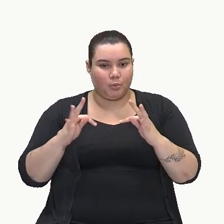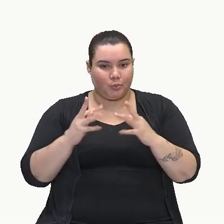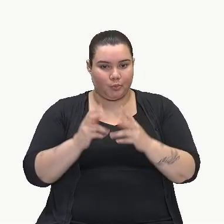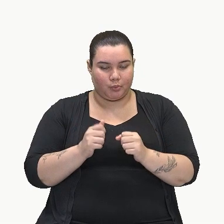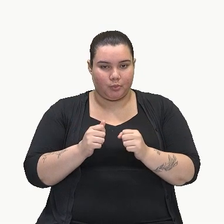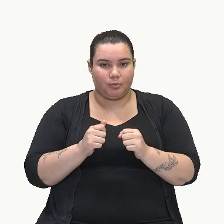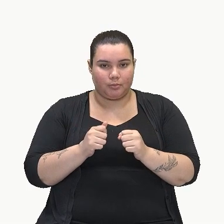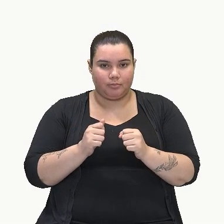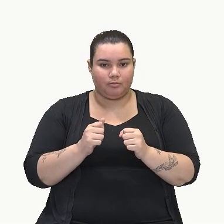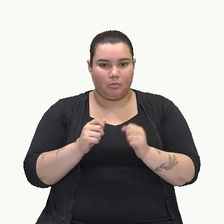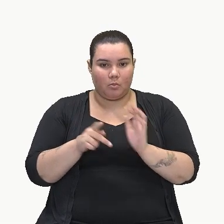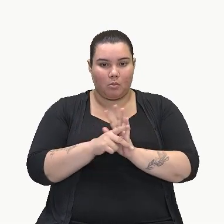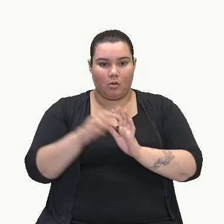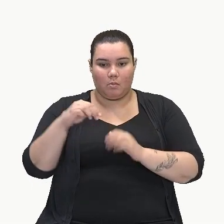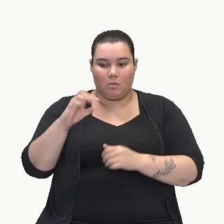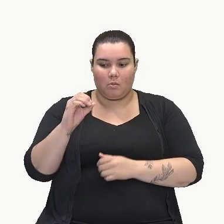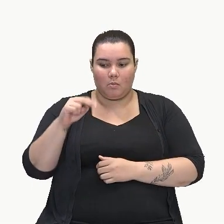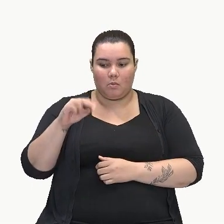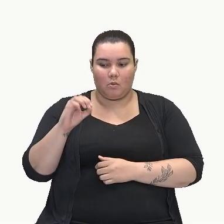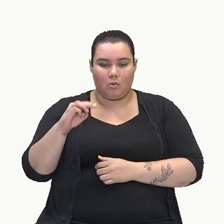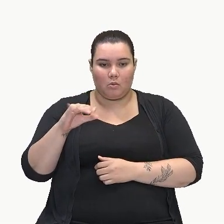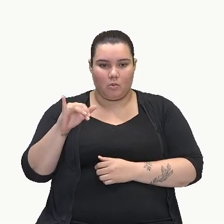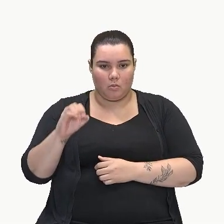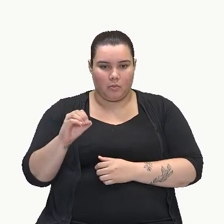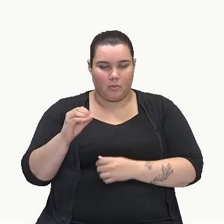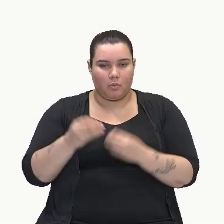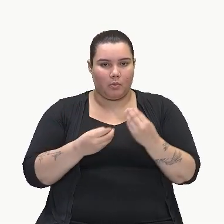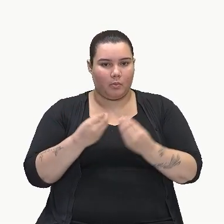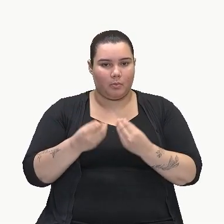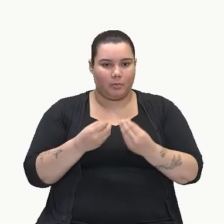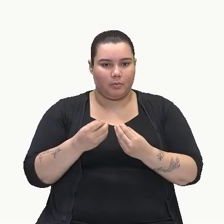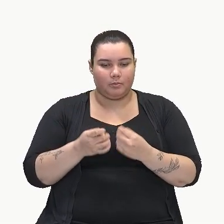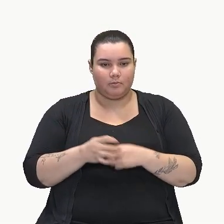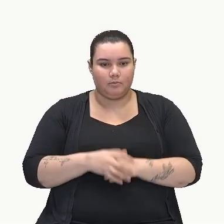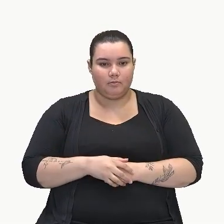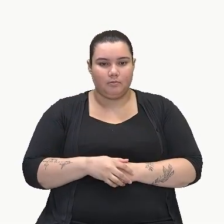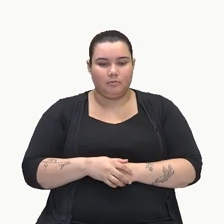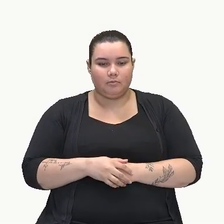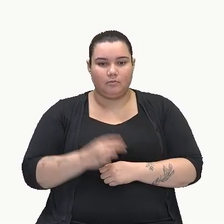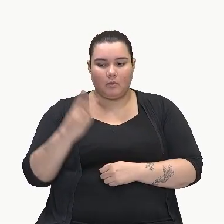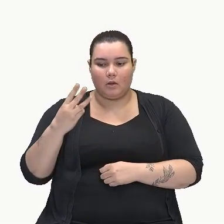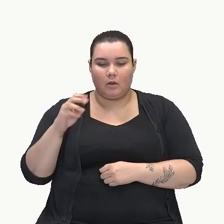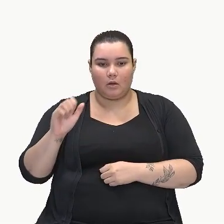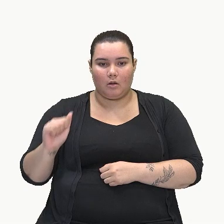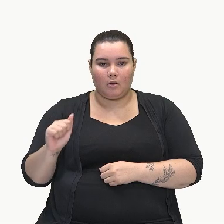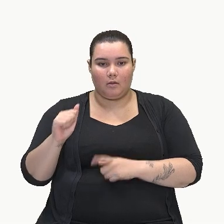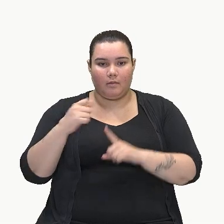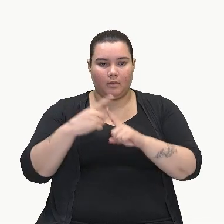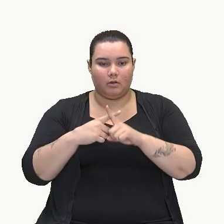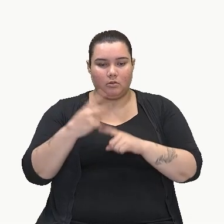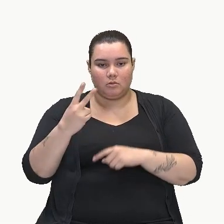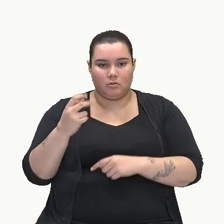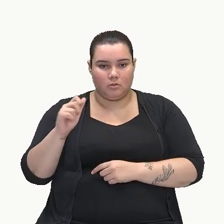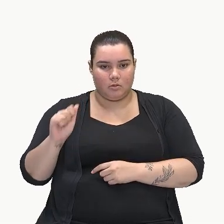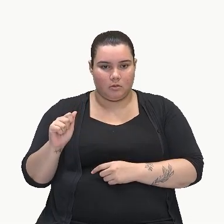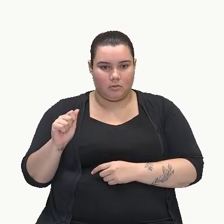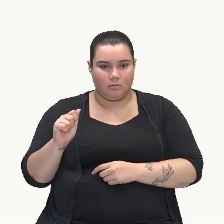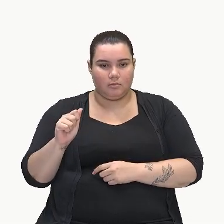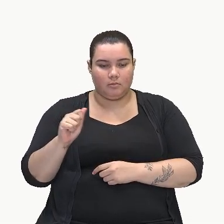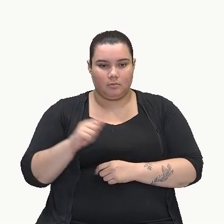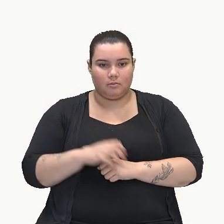monômios entre cada um dos termos aqui, ó. 3A vezes 2A.